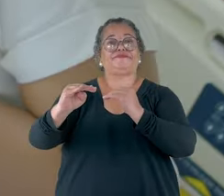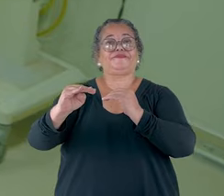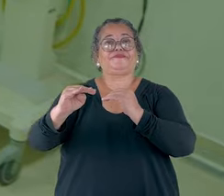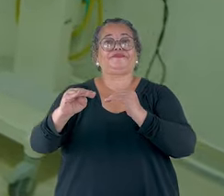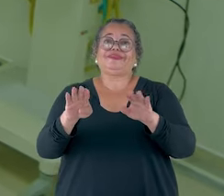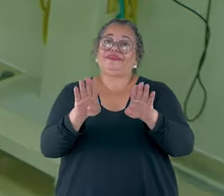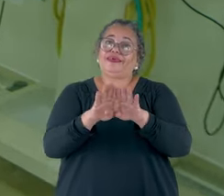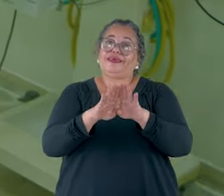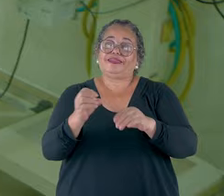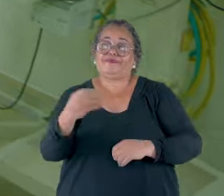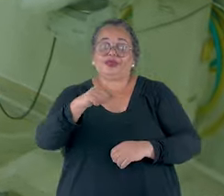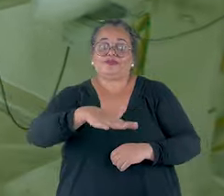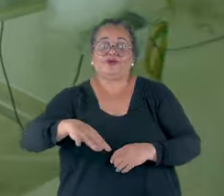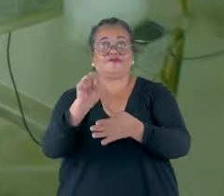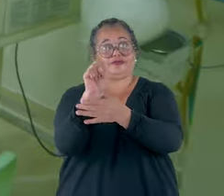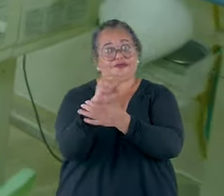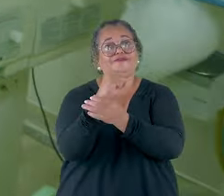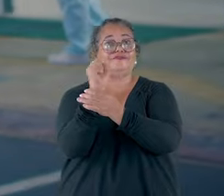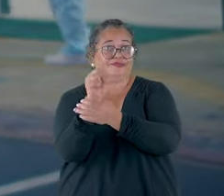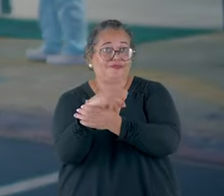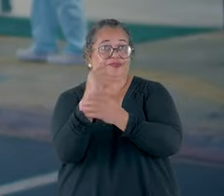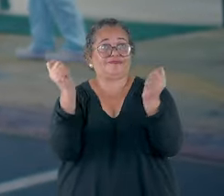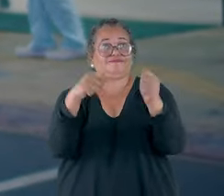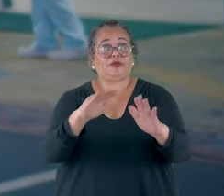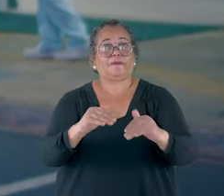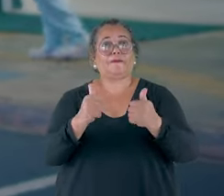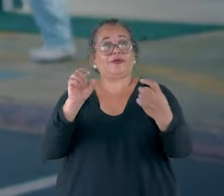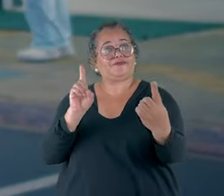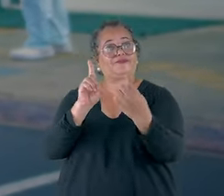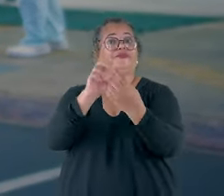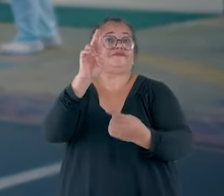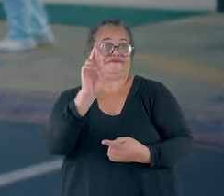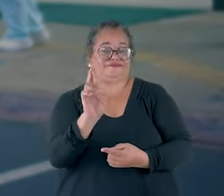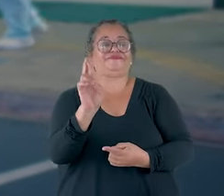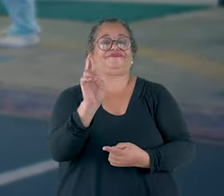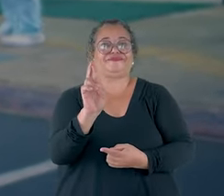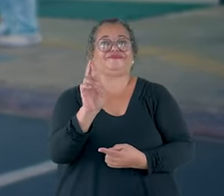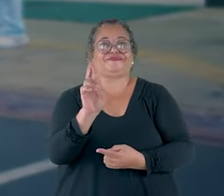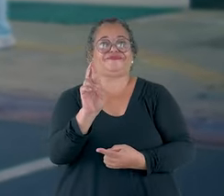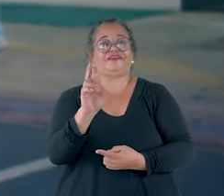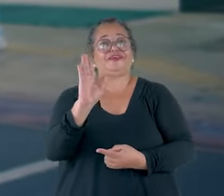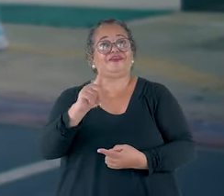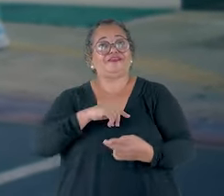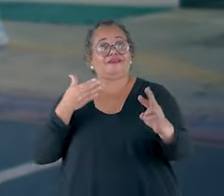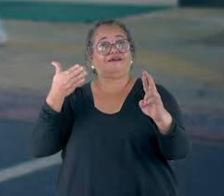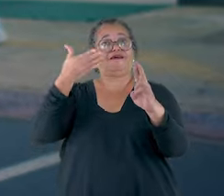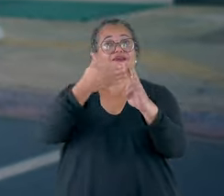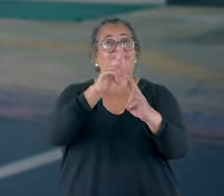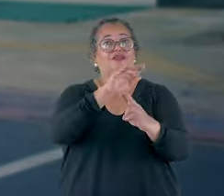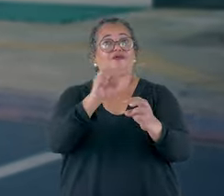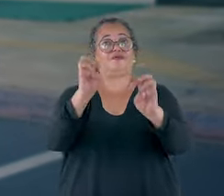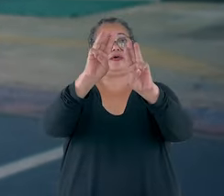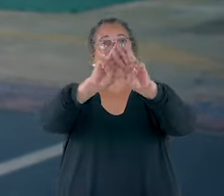e nova área de ortopedia. E para melhorar o atendimento às gestantes que já têm a Uai